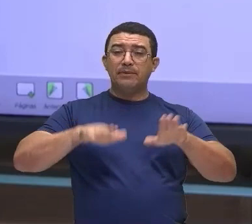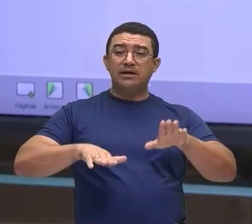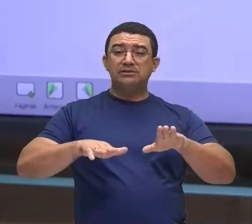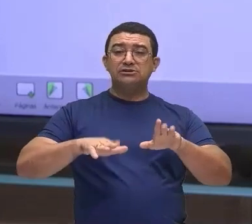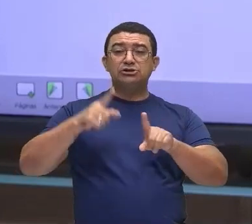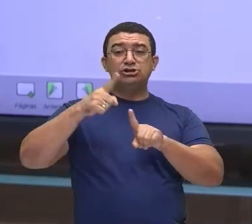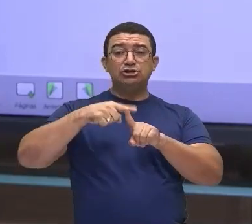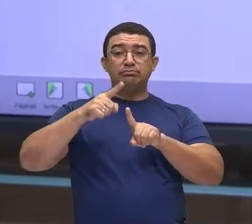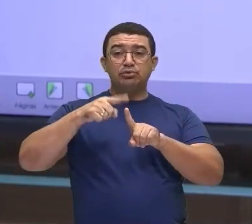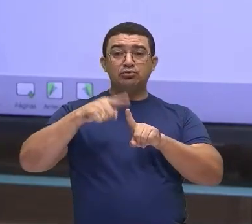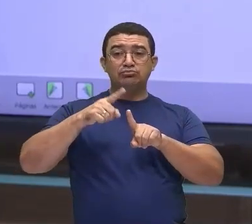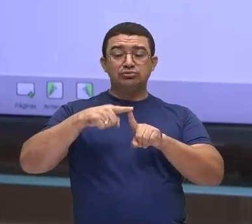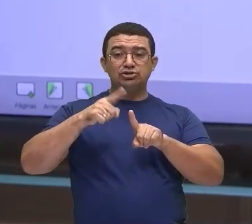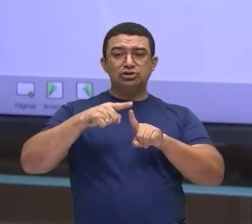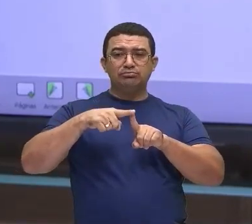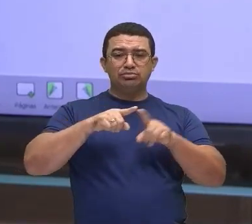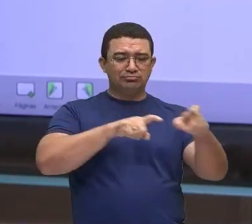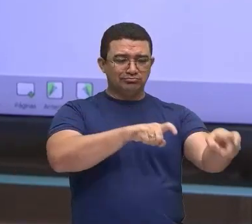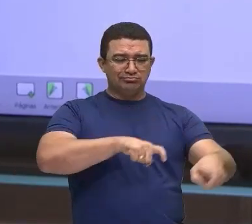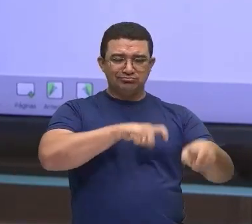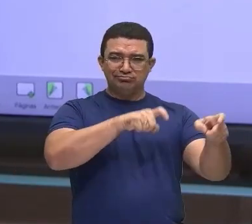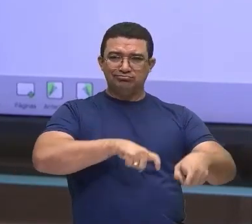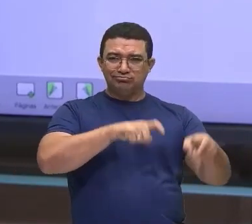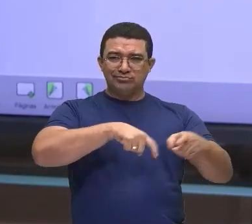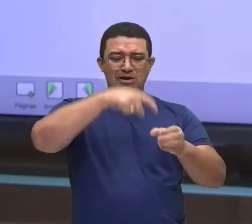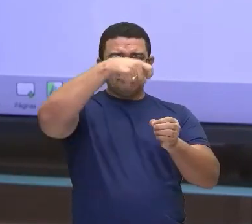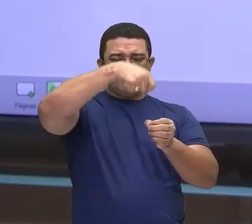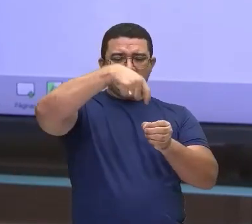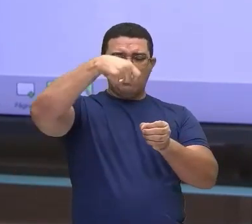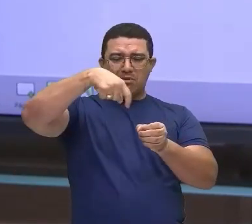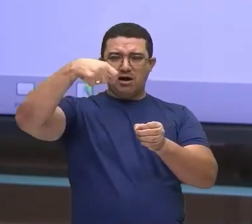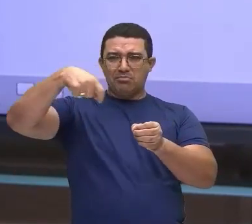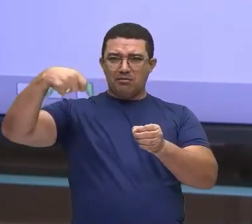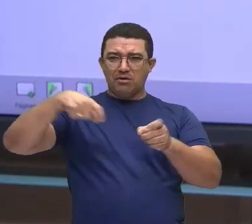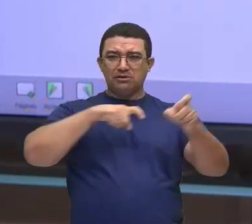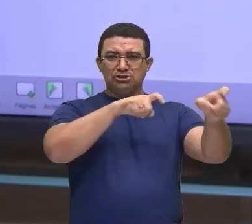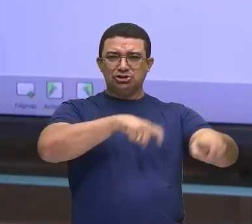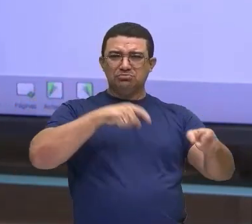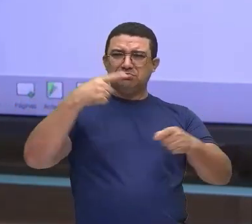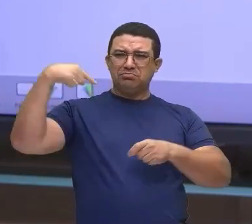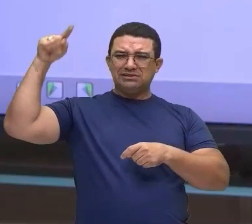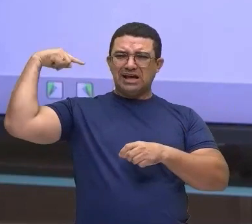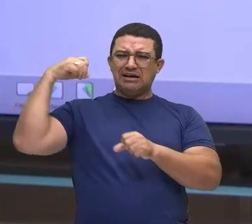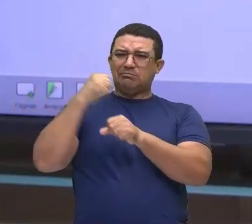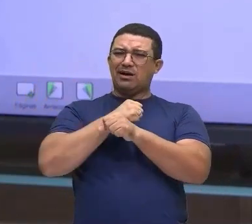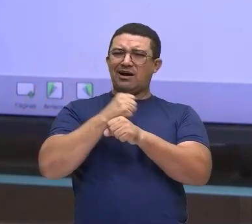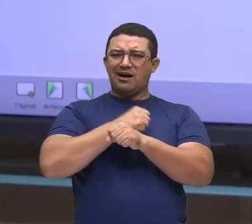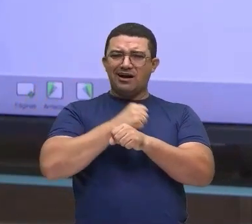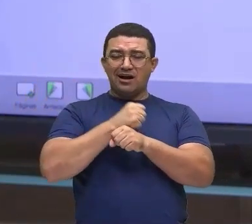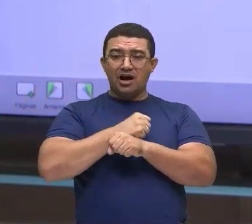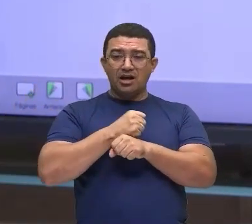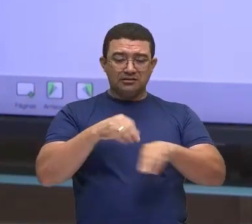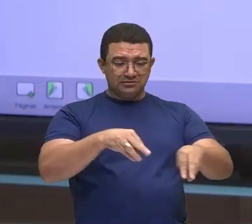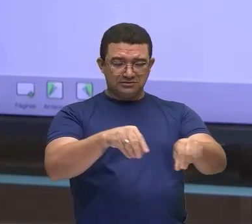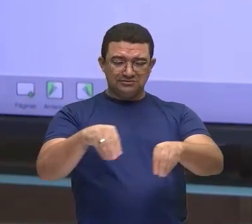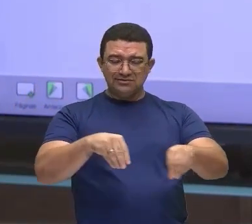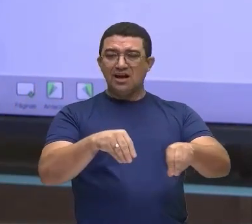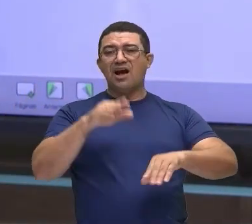adotada há muitos anos, principalmente no período da colonização, né? Onde a agricultura,